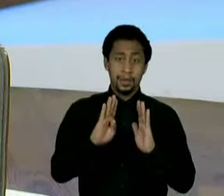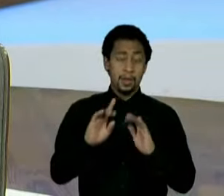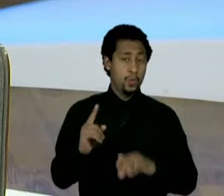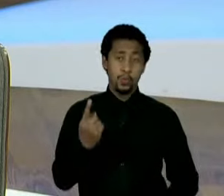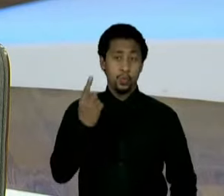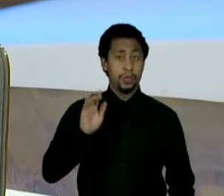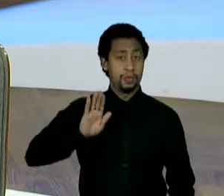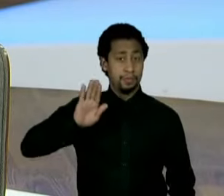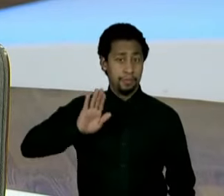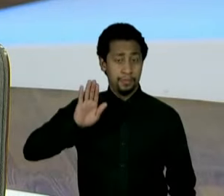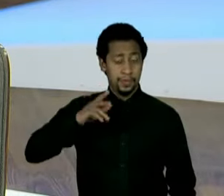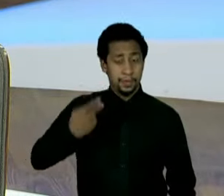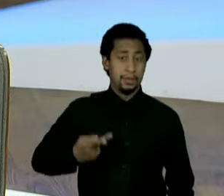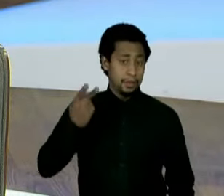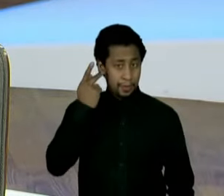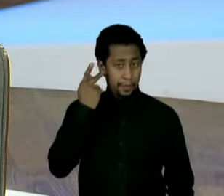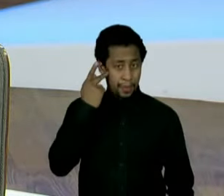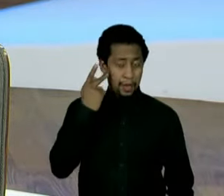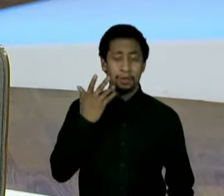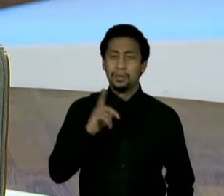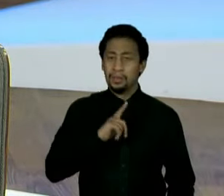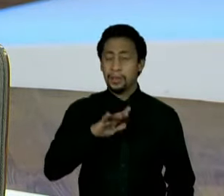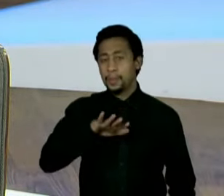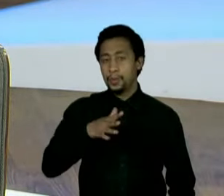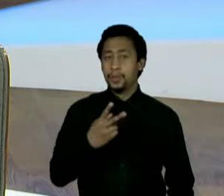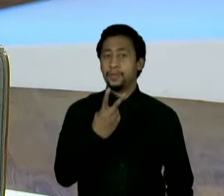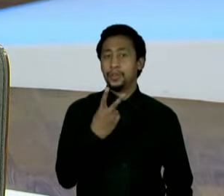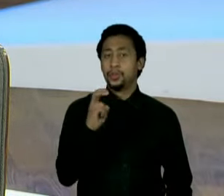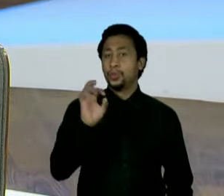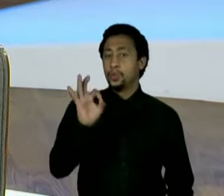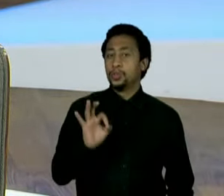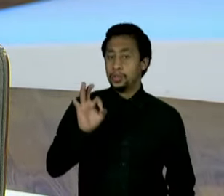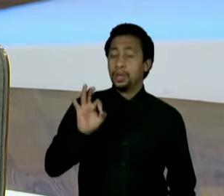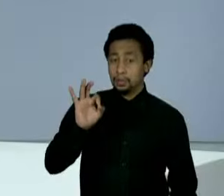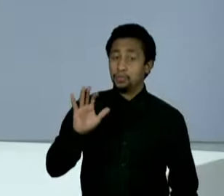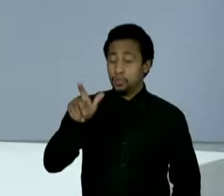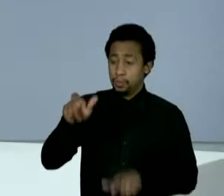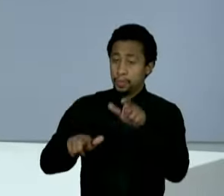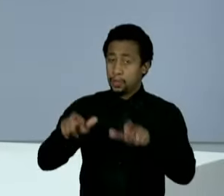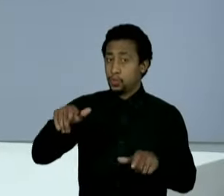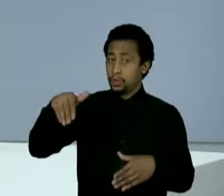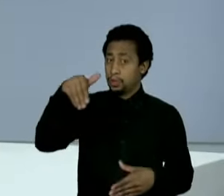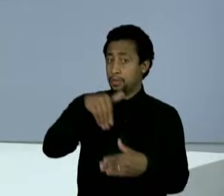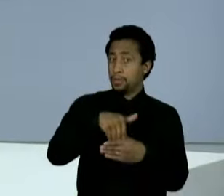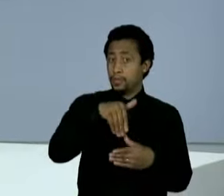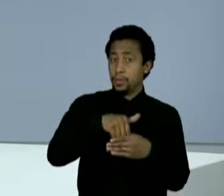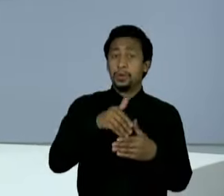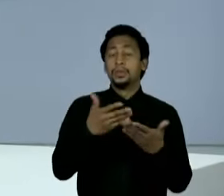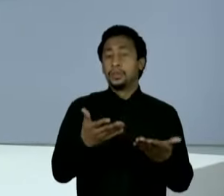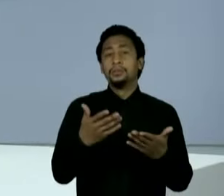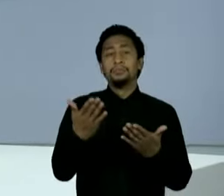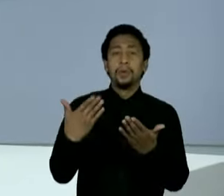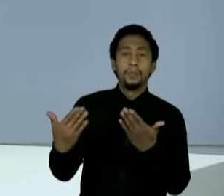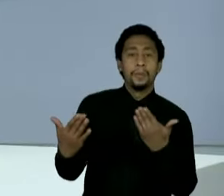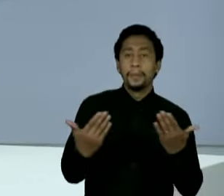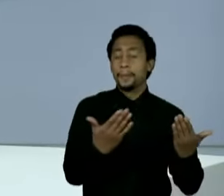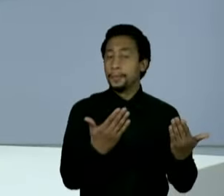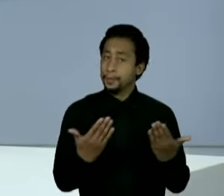colégio eleitoral do país, tem quase um quarto dos eleitores. Eu queria saber, o senhor tem conversas, já teve algumas reuniões com